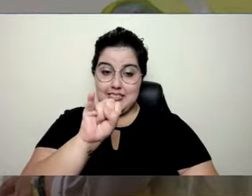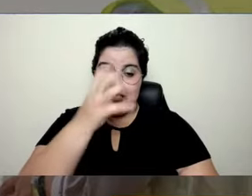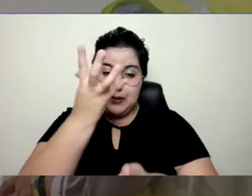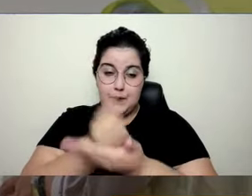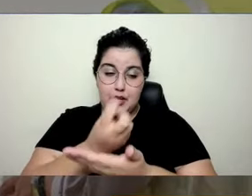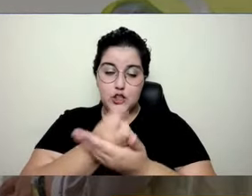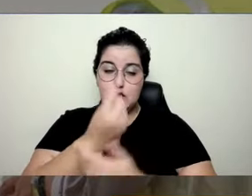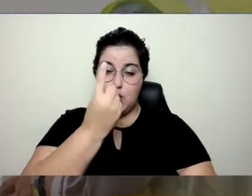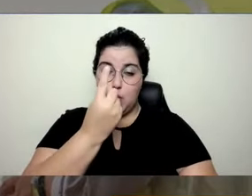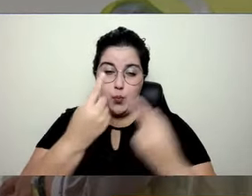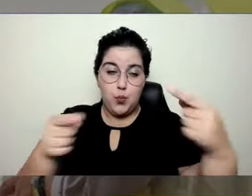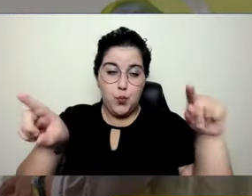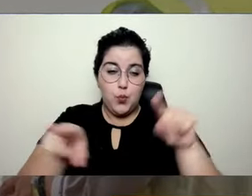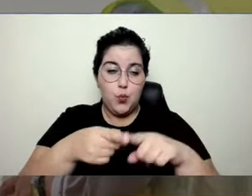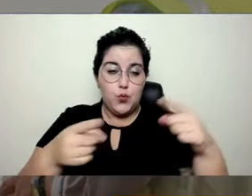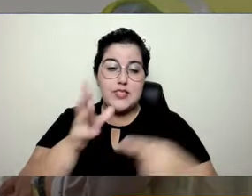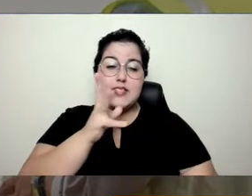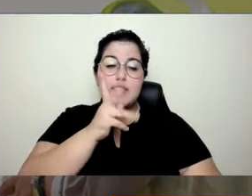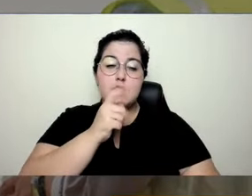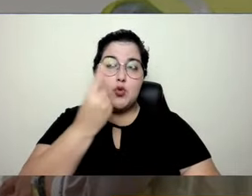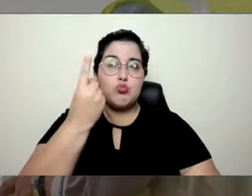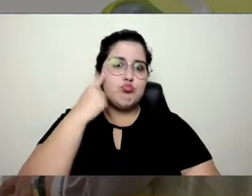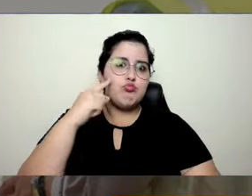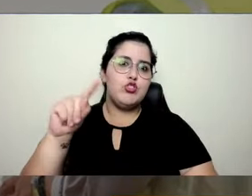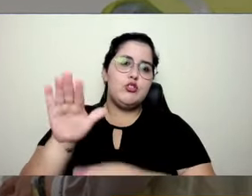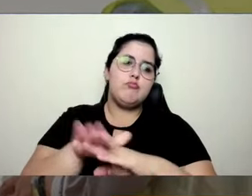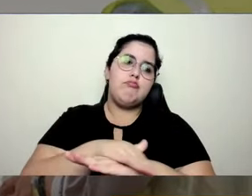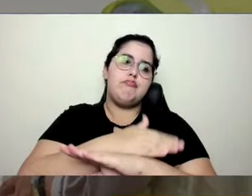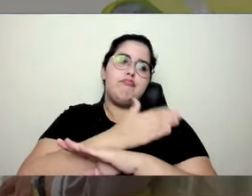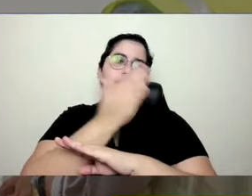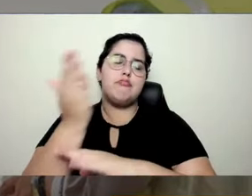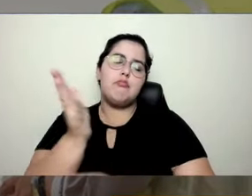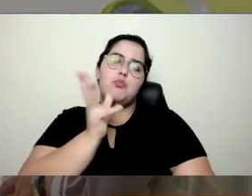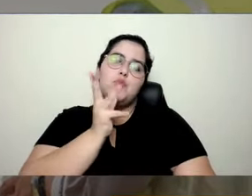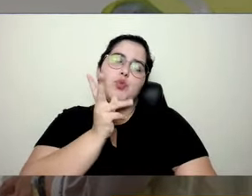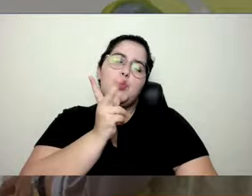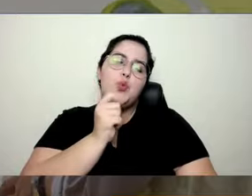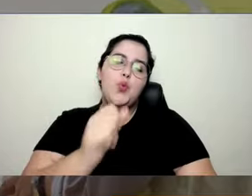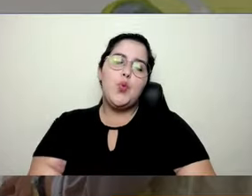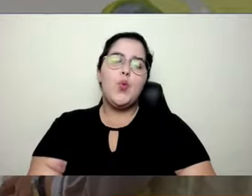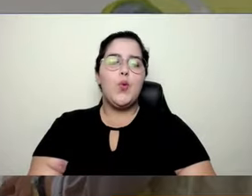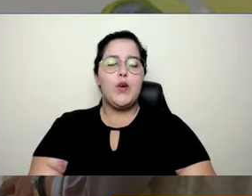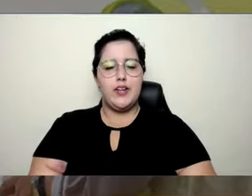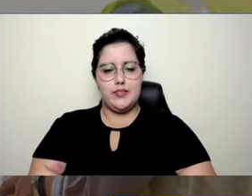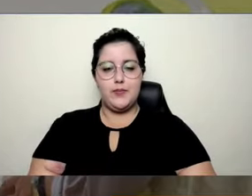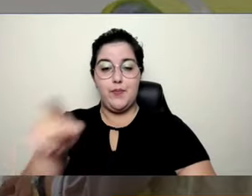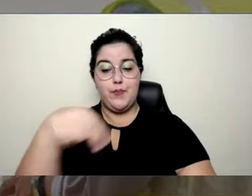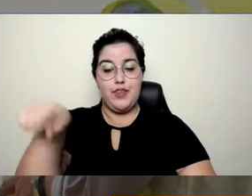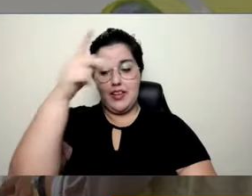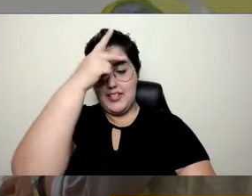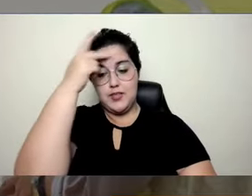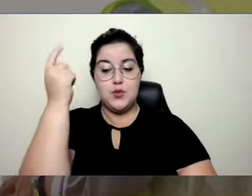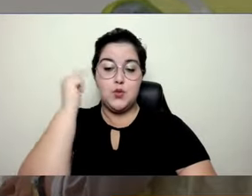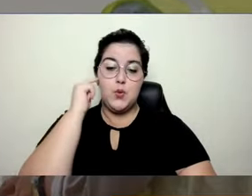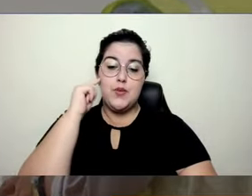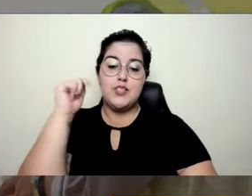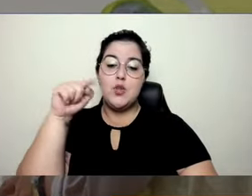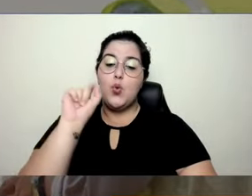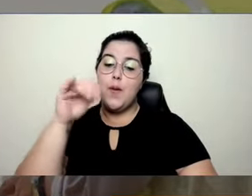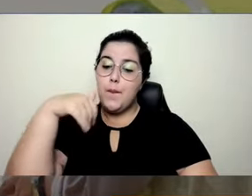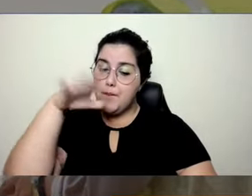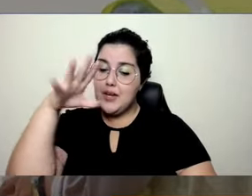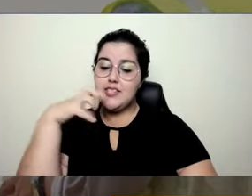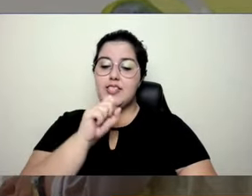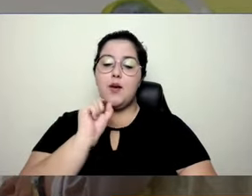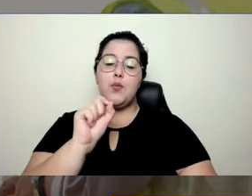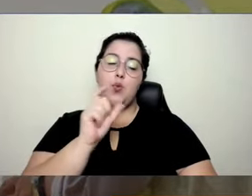inteiro tentando baixar. Então, era muito tempo, muitas pessoas achavam mais rápido a gente ir para